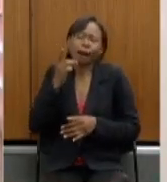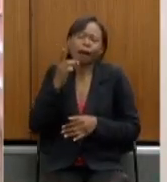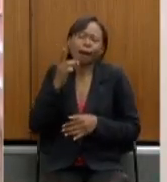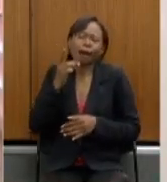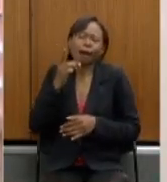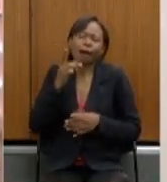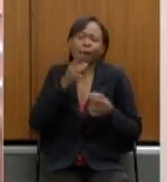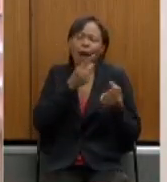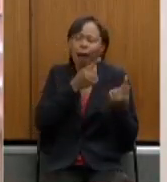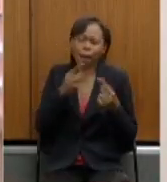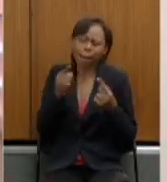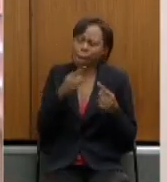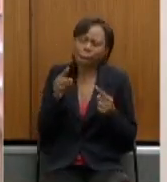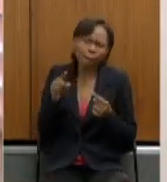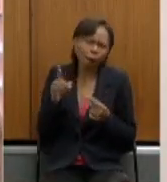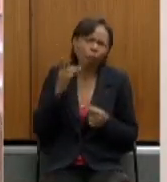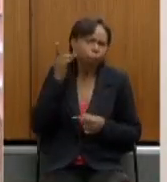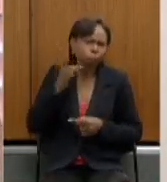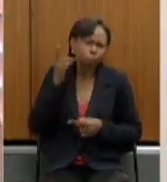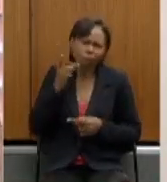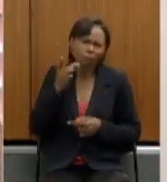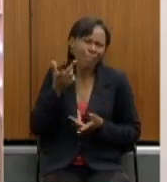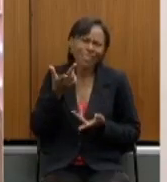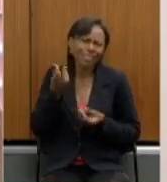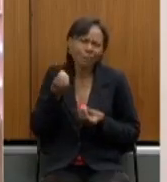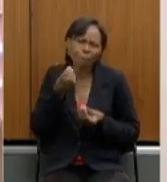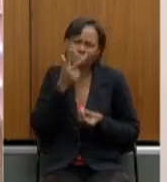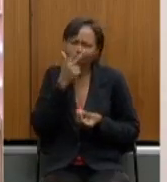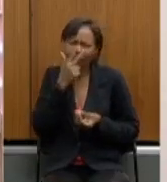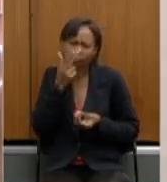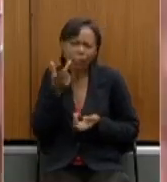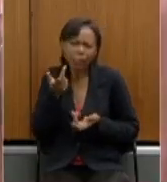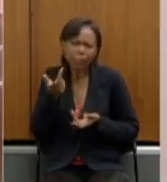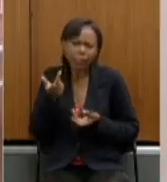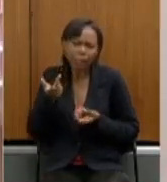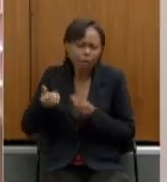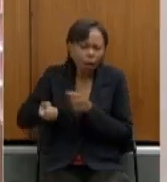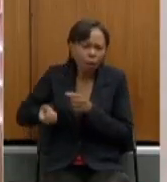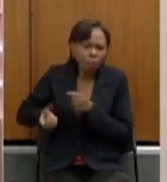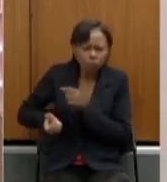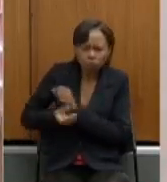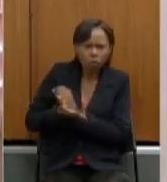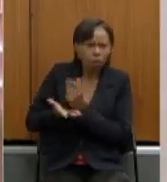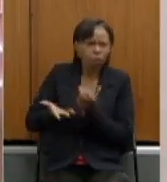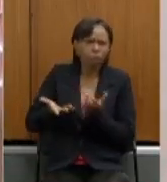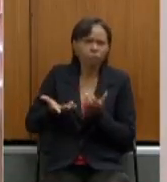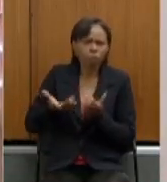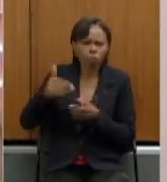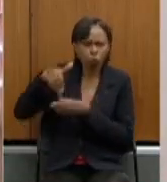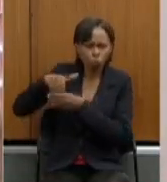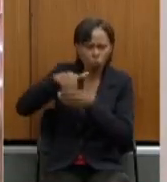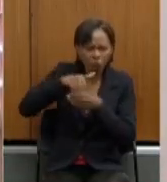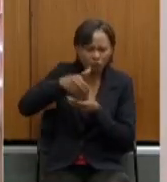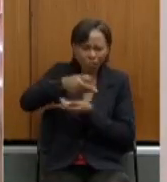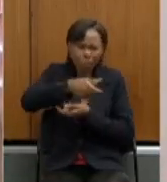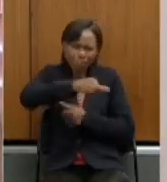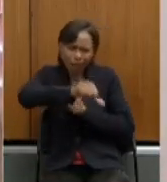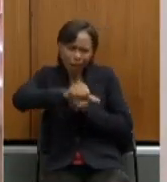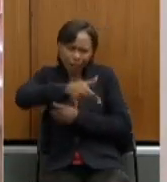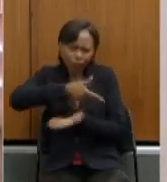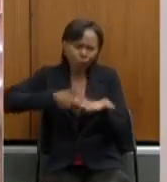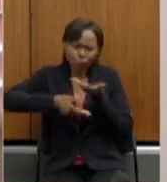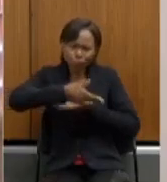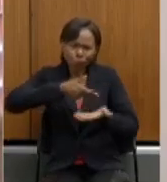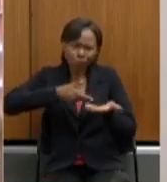falando que é importante isso porque não foi a verdade vamos dizer os seus votos em troca de emendas em